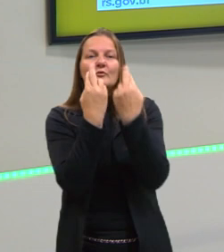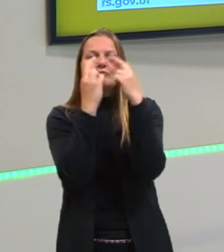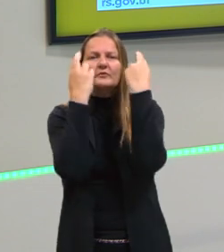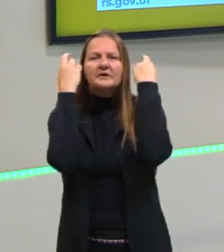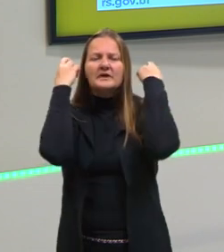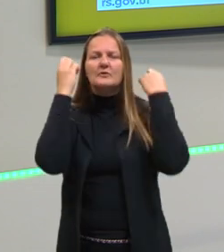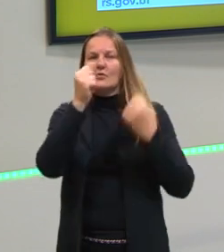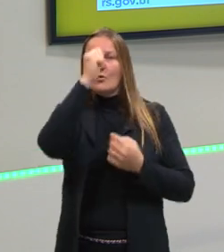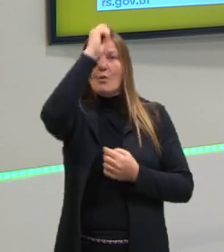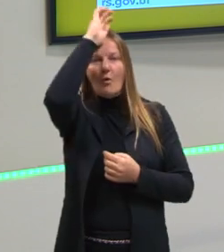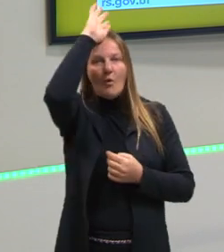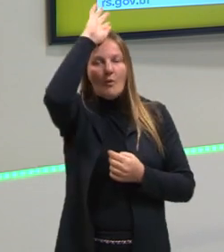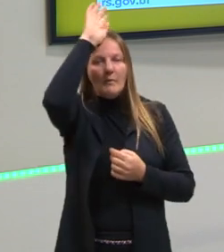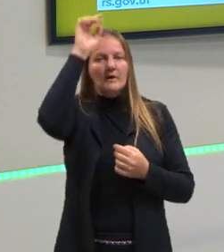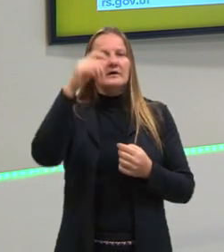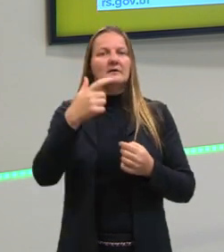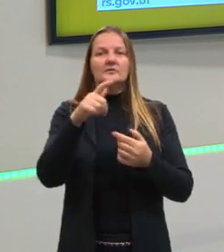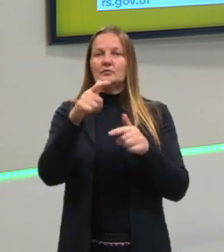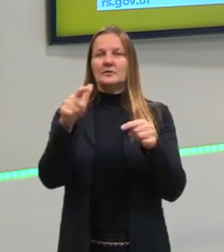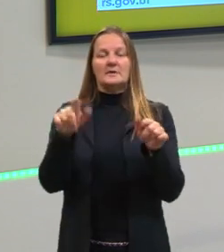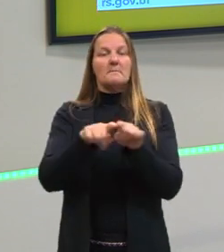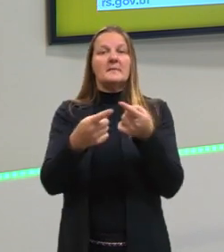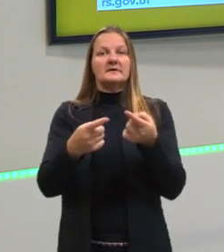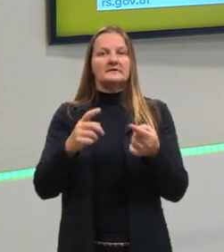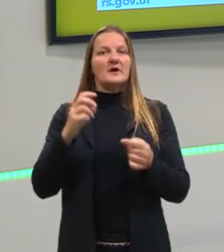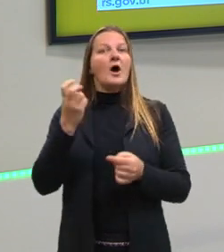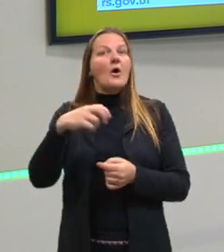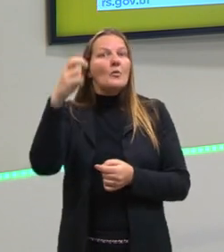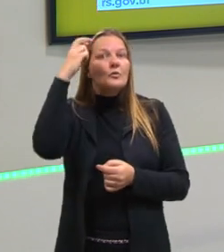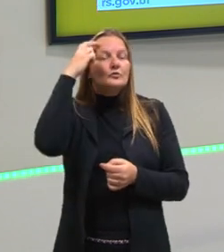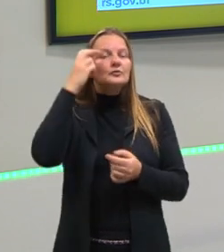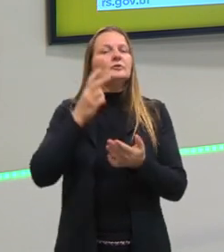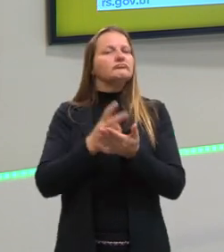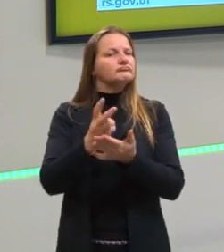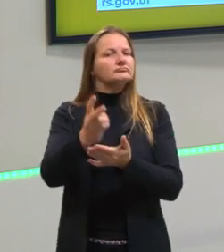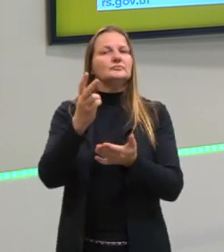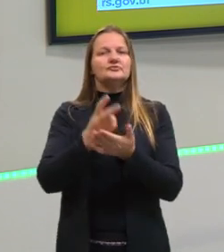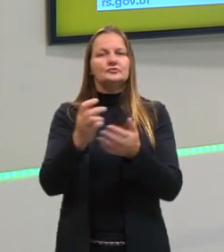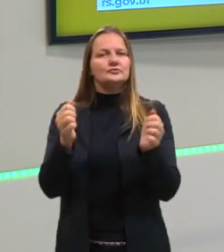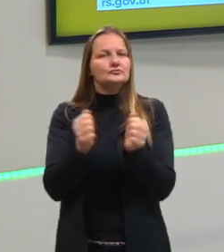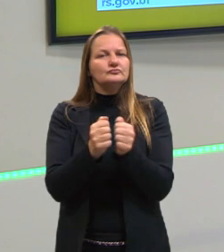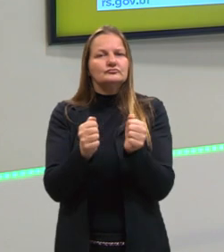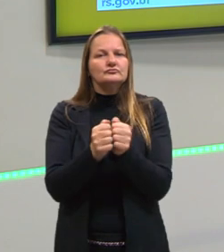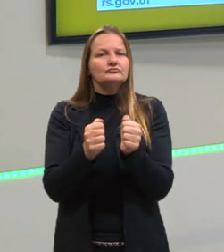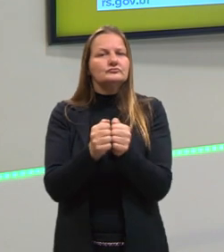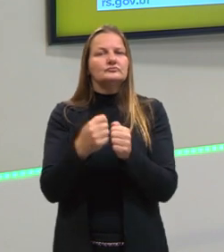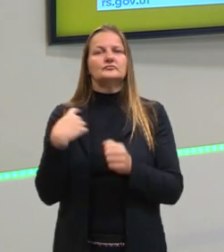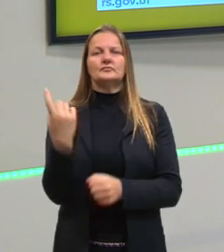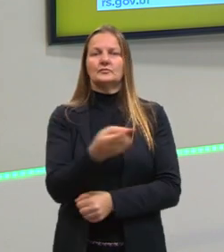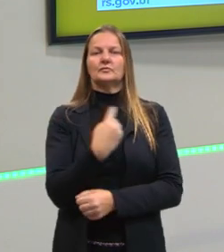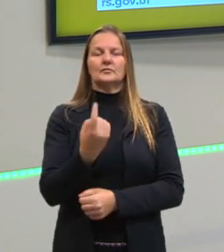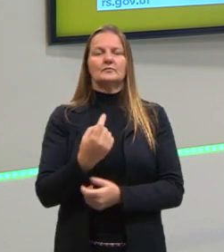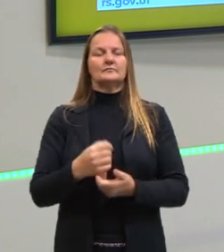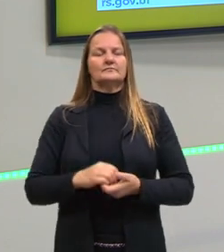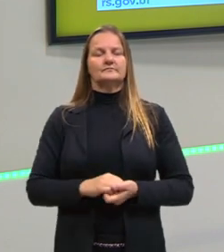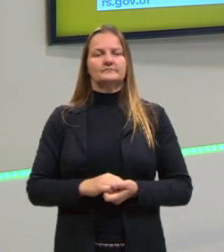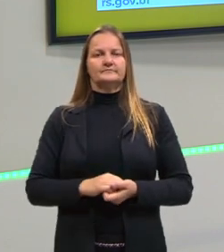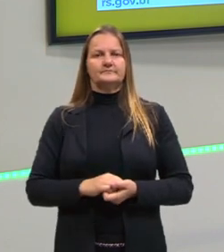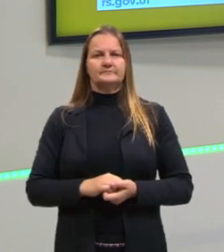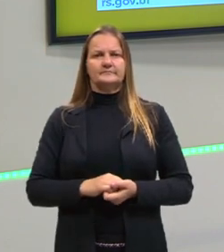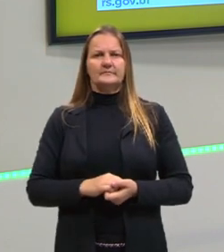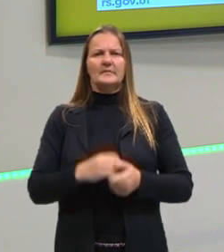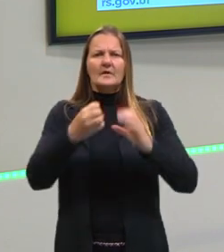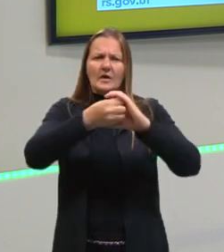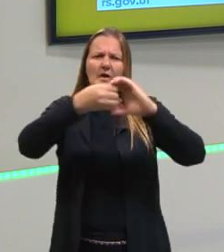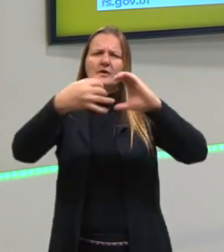gregos, os romanos, não existem mais, mas essa cultura permanece entre nós, e nós ainda cultivamos ela. Então, essas são